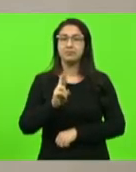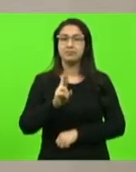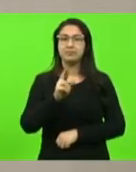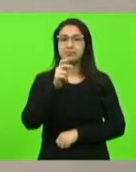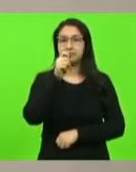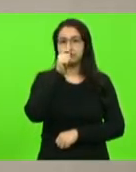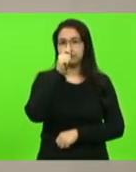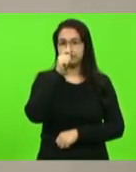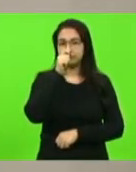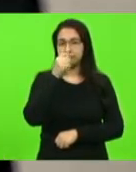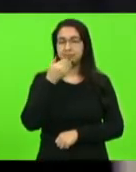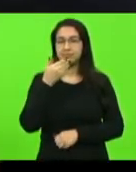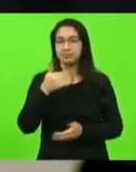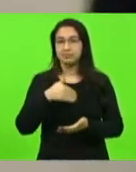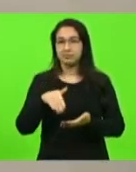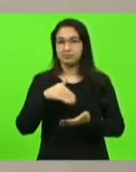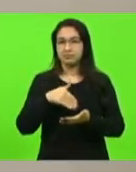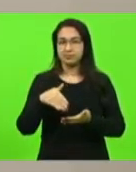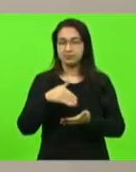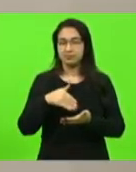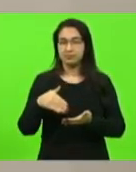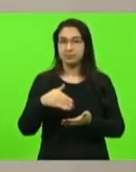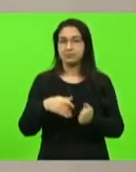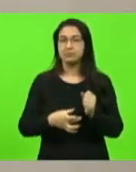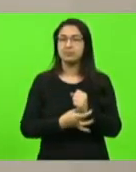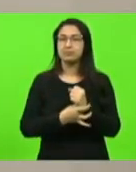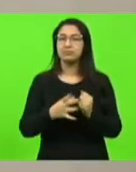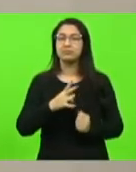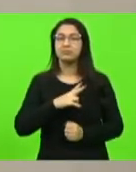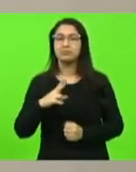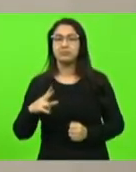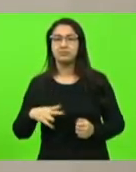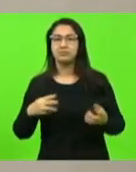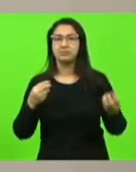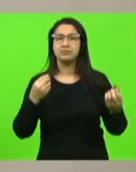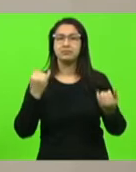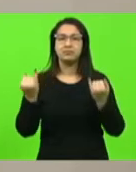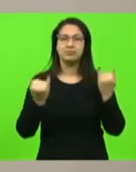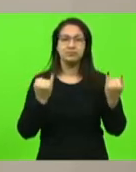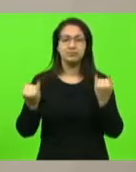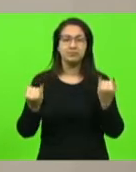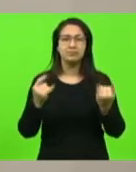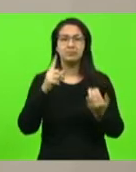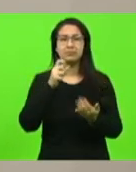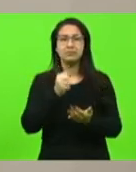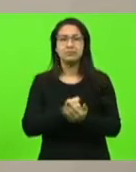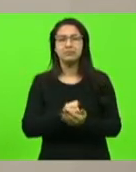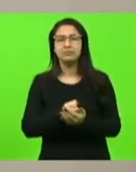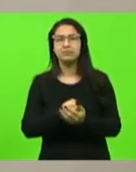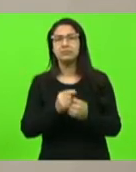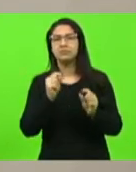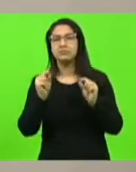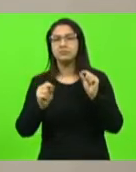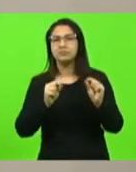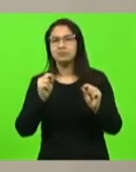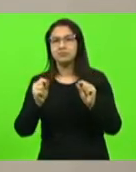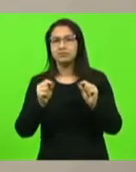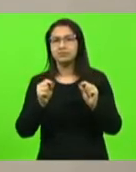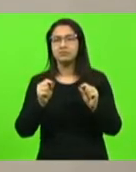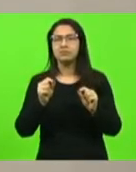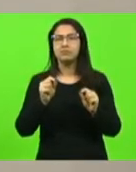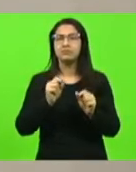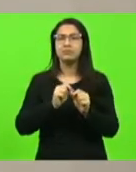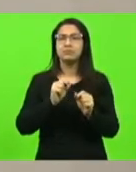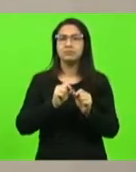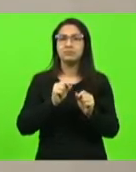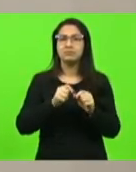secretário de Estado de Segurança Pública informações acerca das medidas que estão sendo tomadas para que a unidade